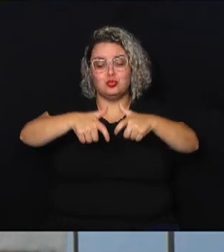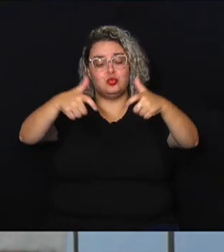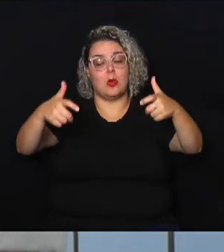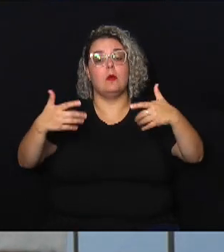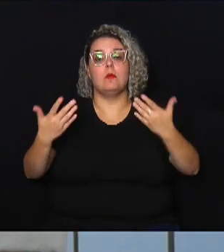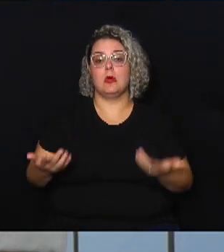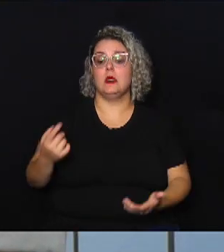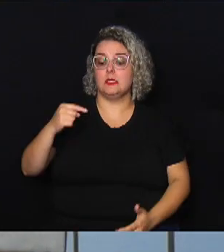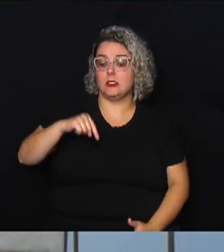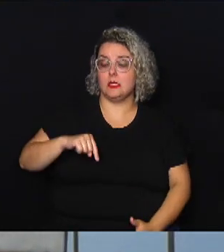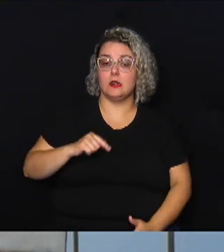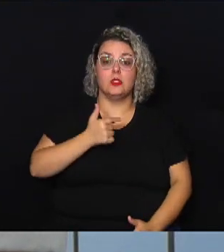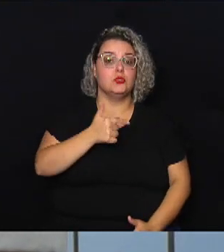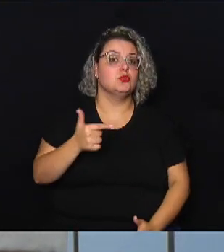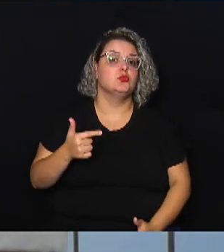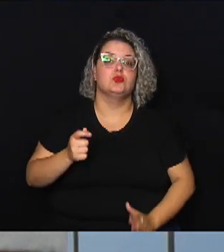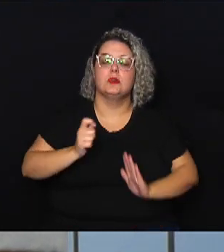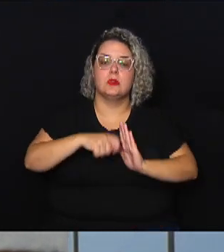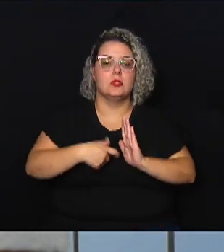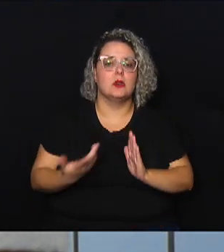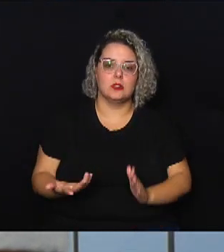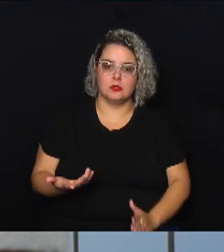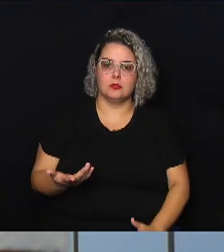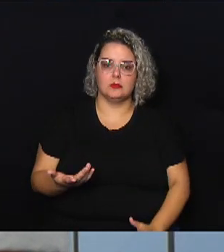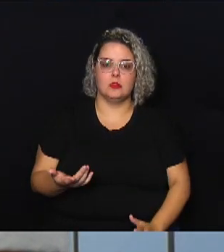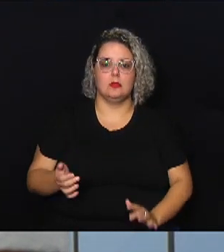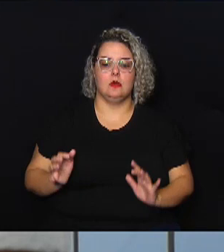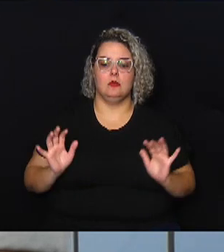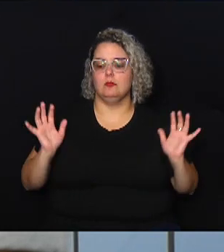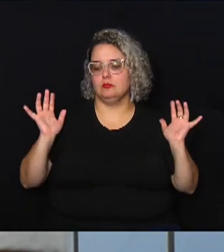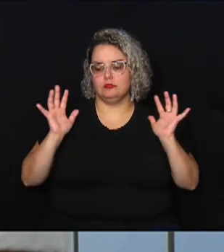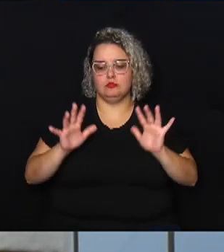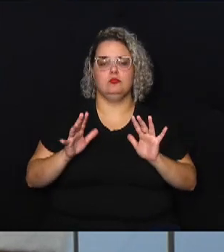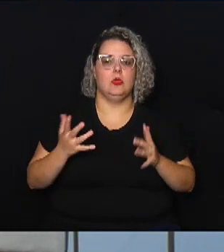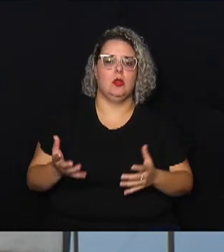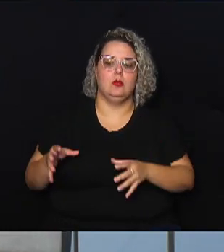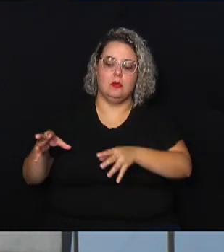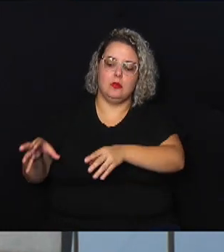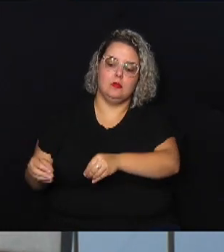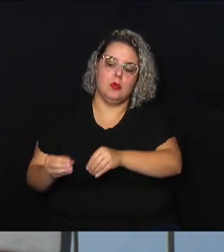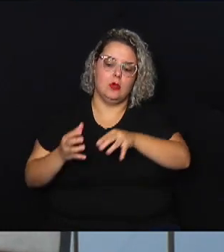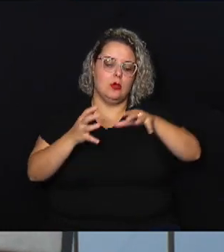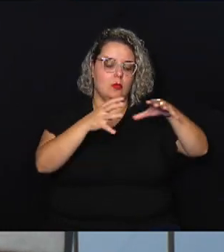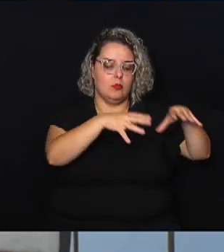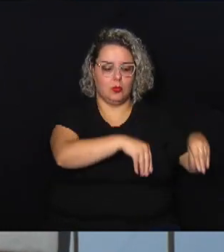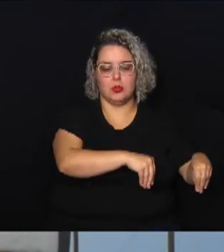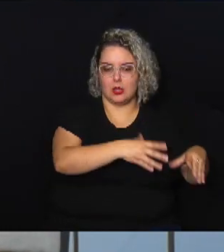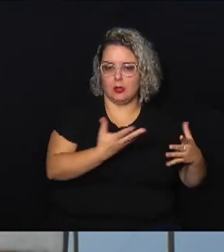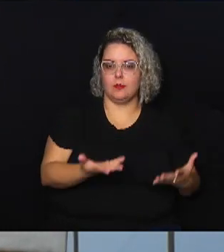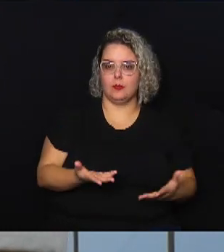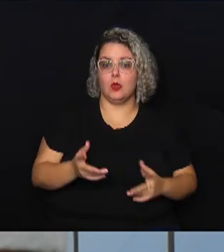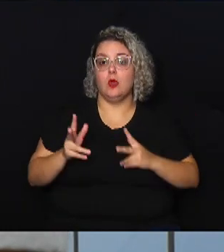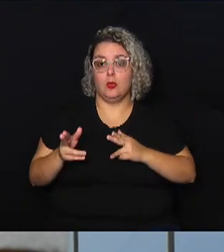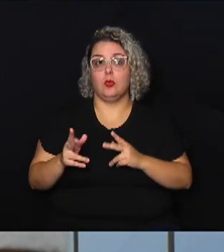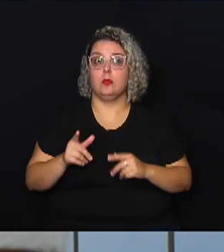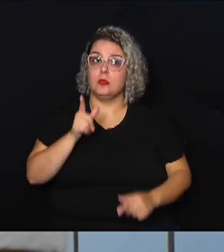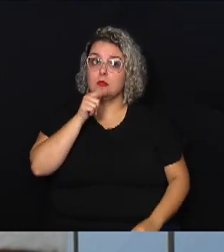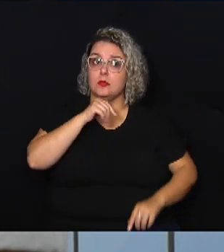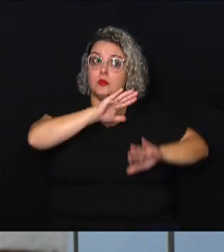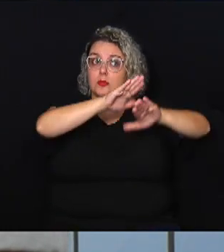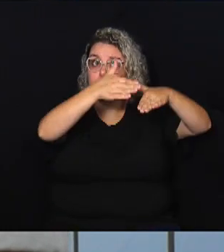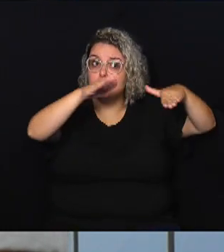aqui a gente não tem registro de deslocamento de massa. Deslocamento de massa é aquele tipo de ocorrência como teve agora no litoral norte,